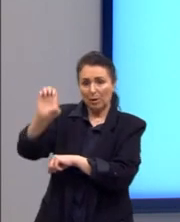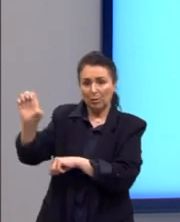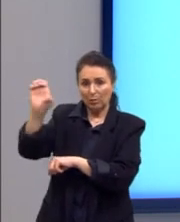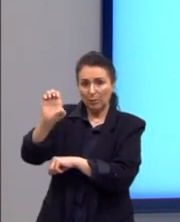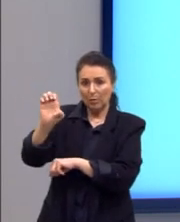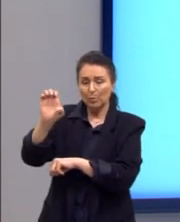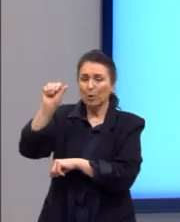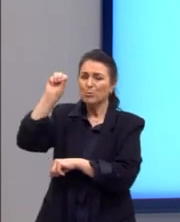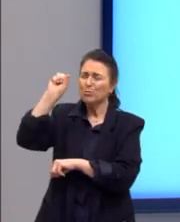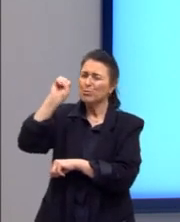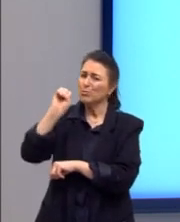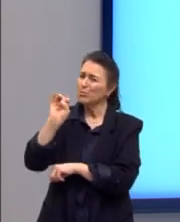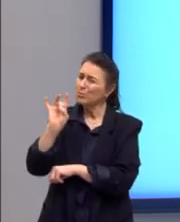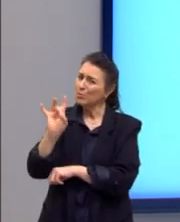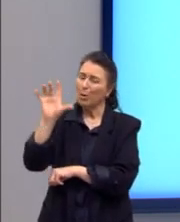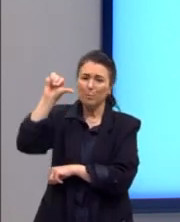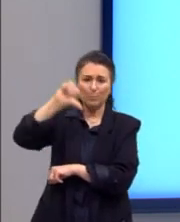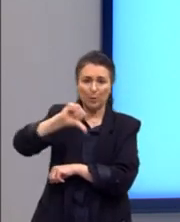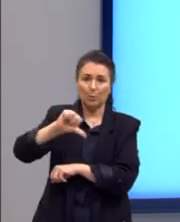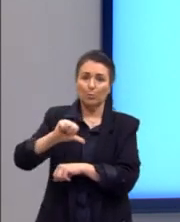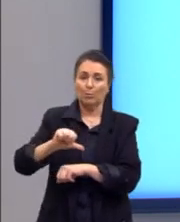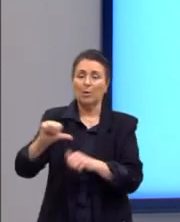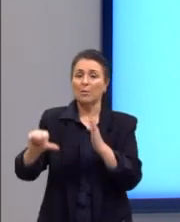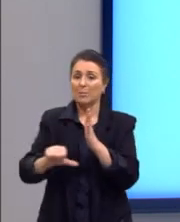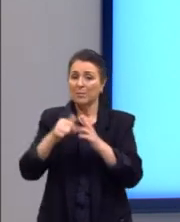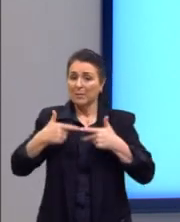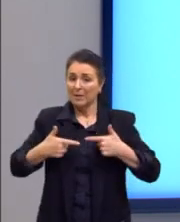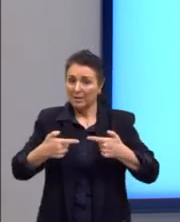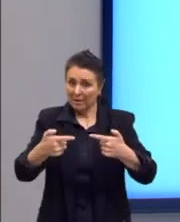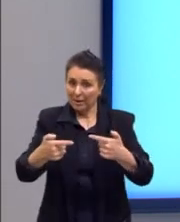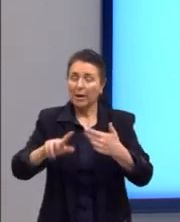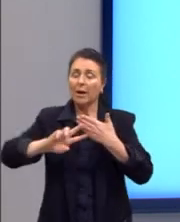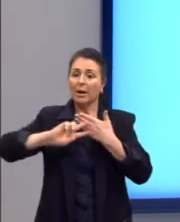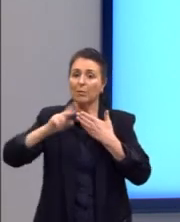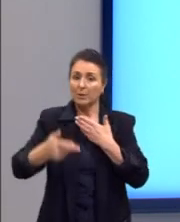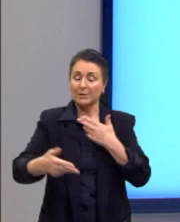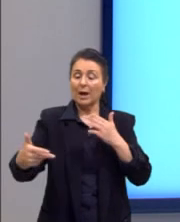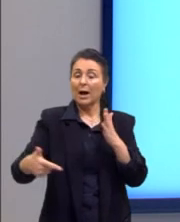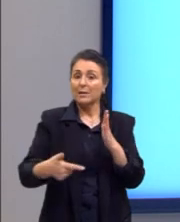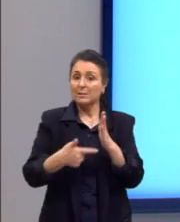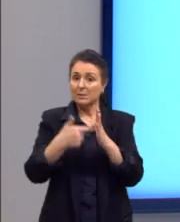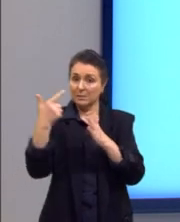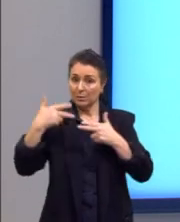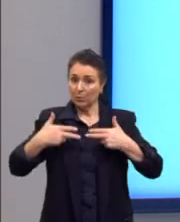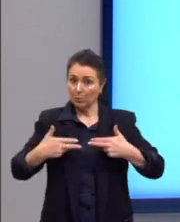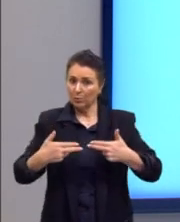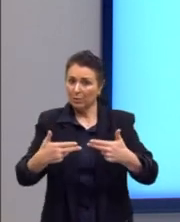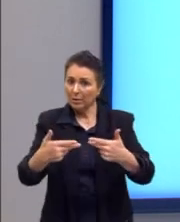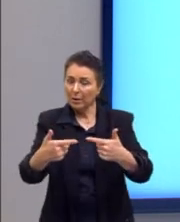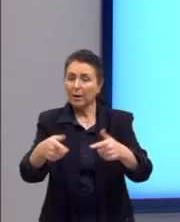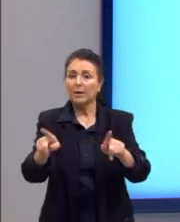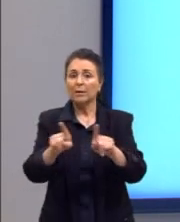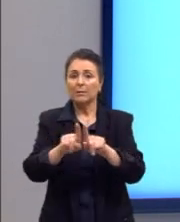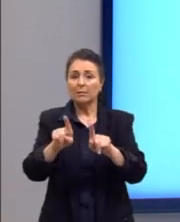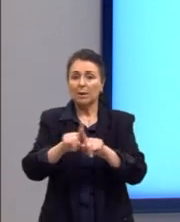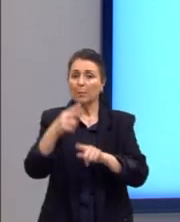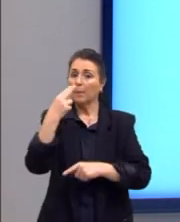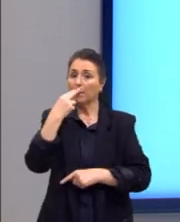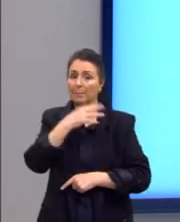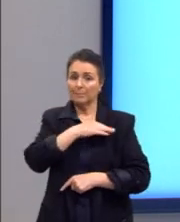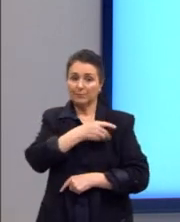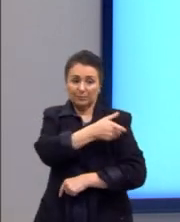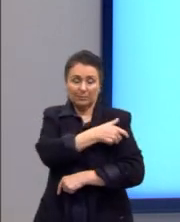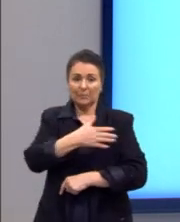Então, a Primeira Guerra Mundial é um pouco uma consequência disso. Na Segunda Guerra Mundial, podemos pensar que o holocausto e os campos de